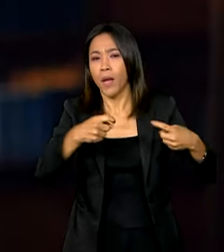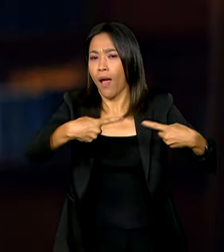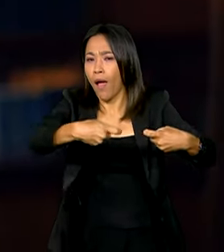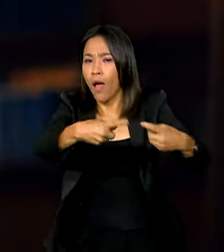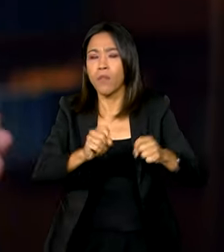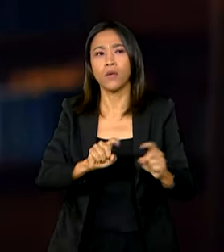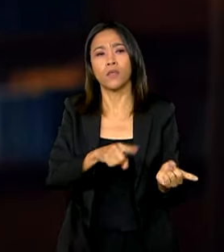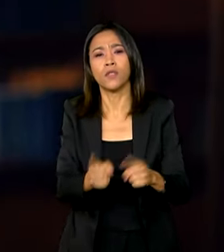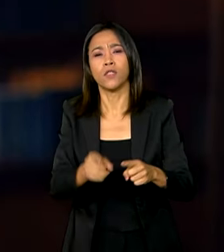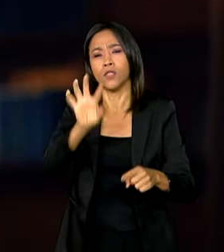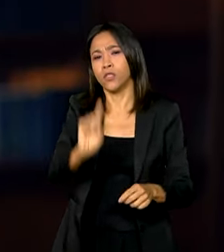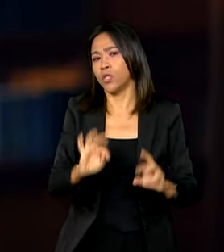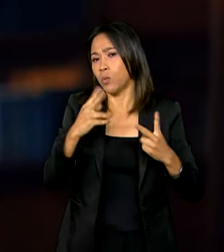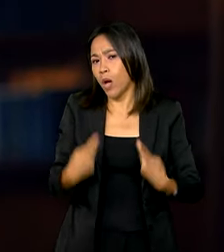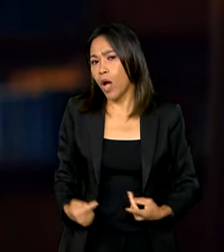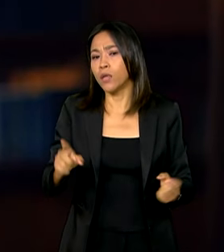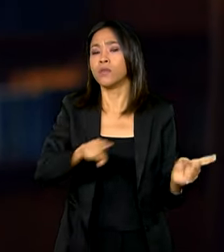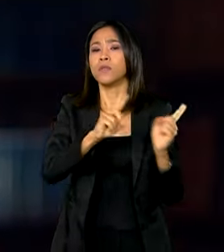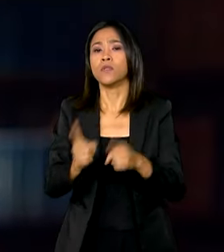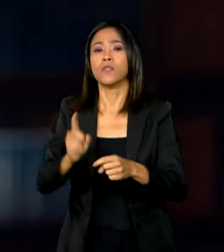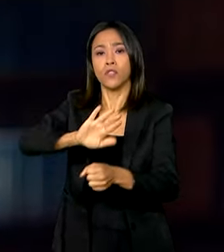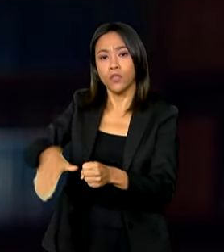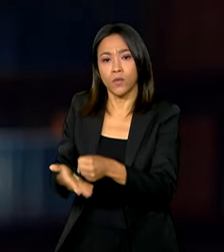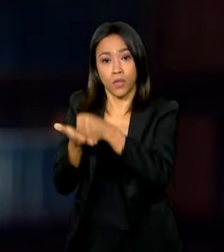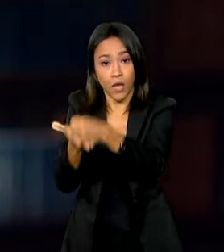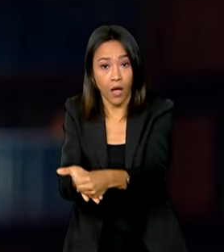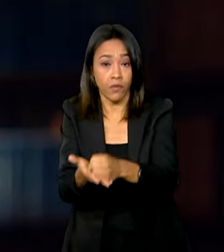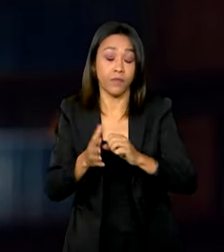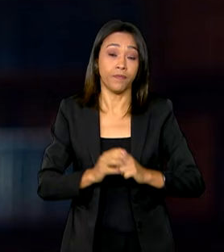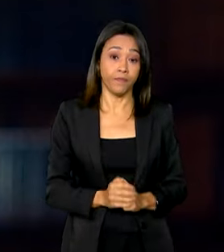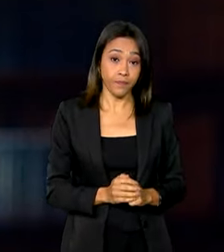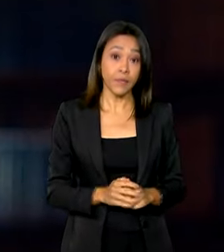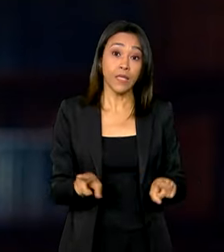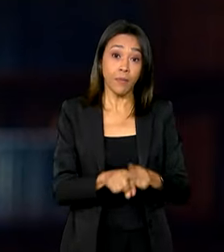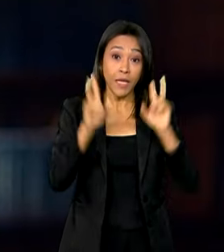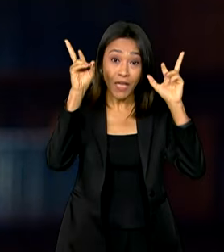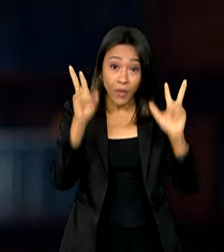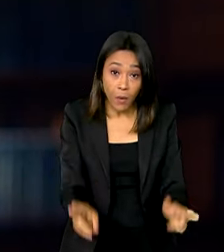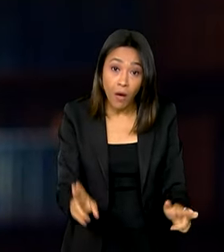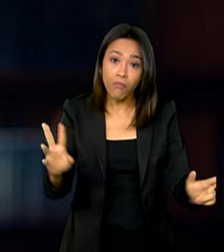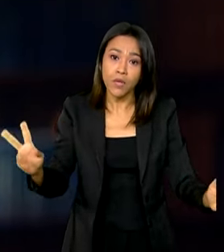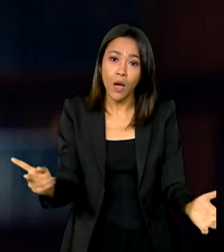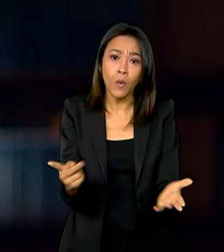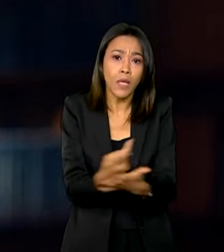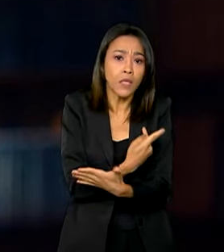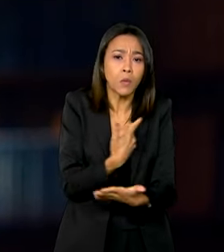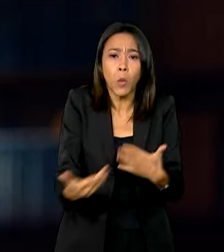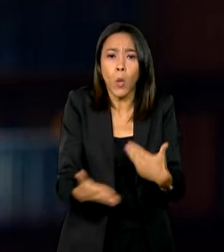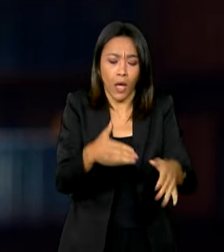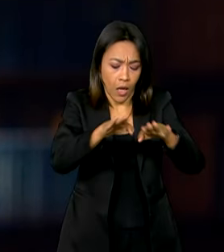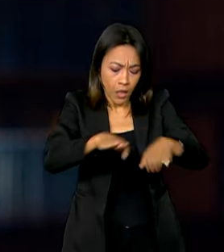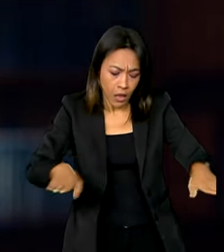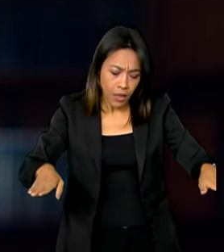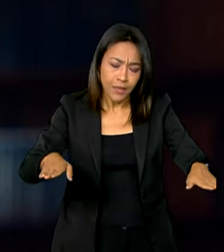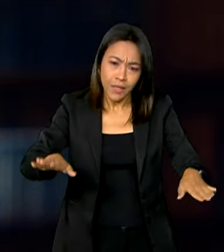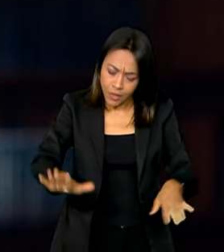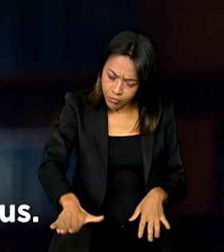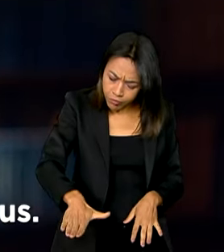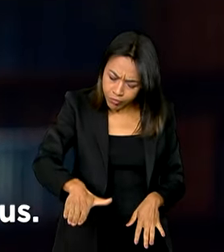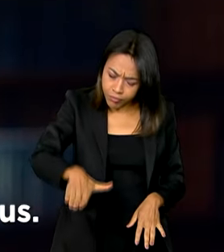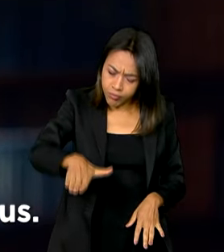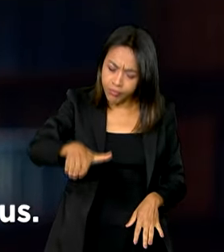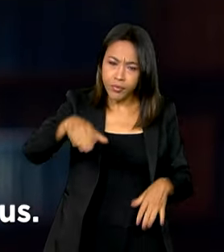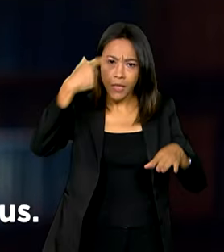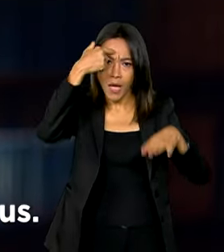direitos humanos e desenvolvimento sustentável. No entanto, assim como acontece com qualquer criança que cresce e amadurece,